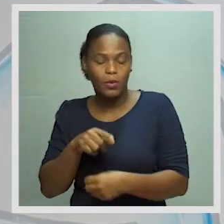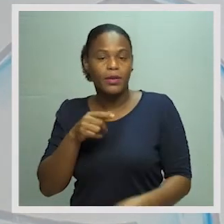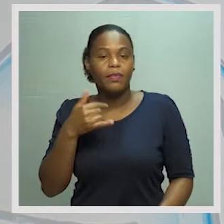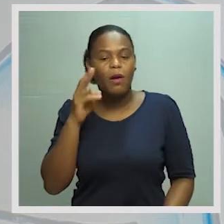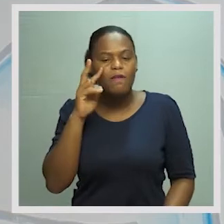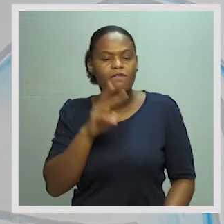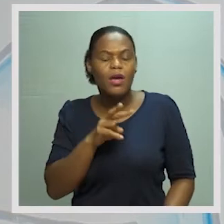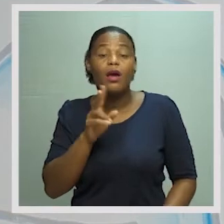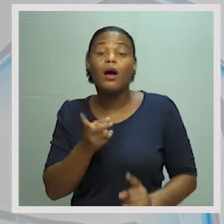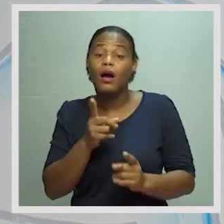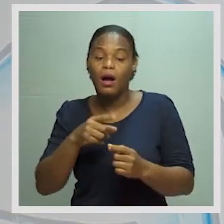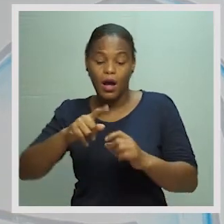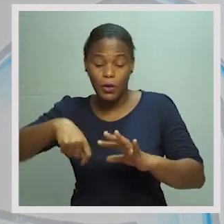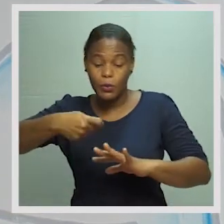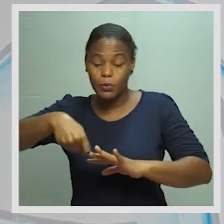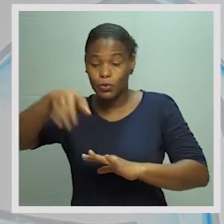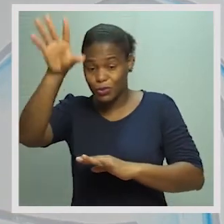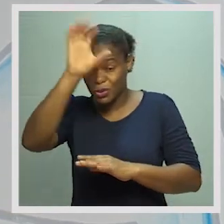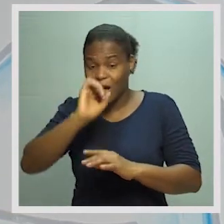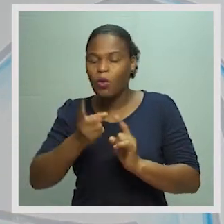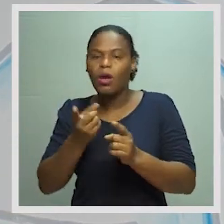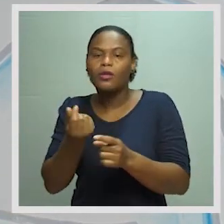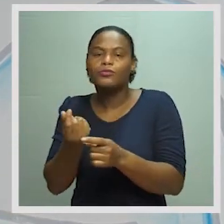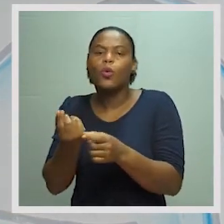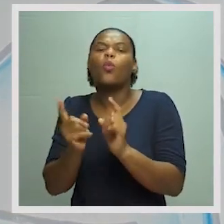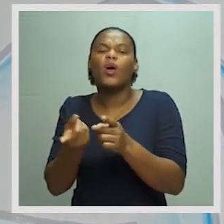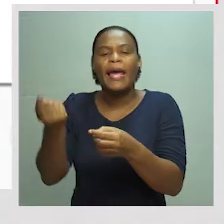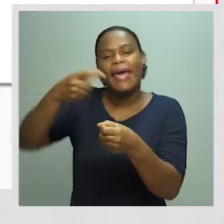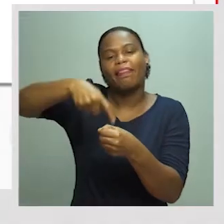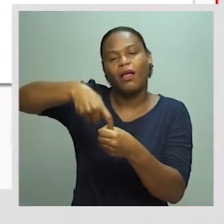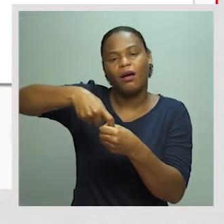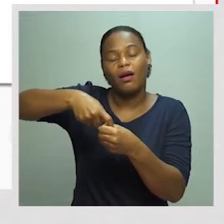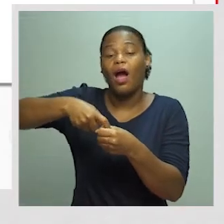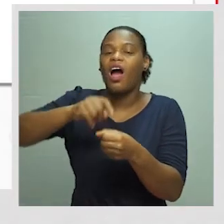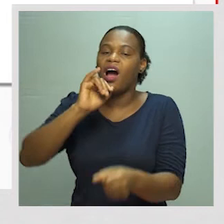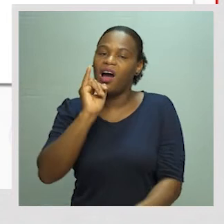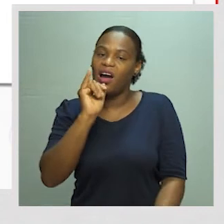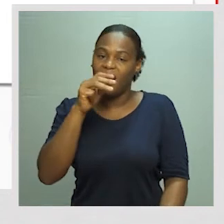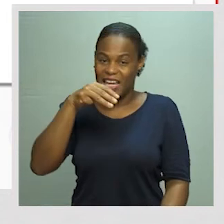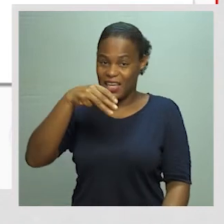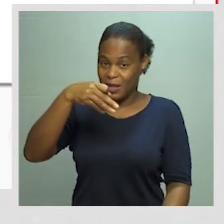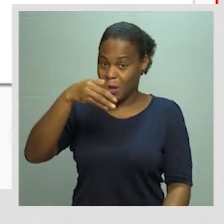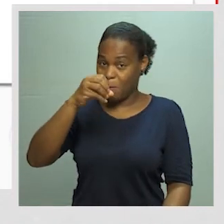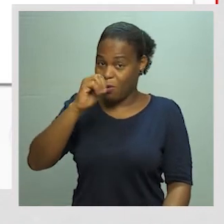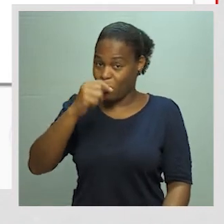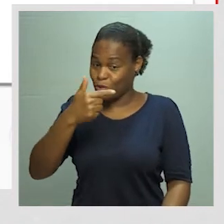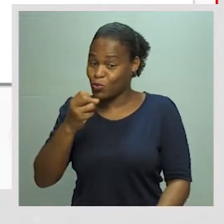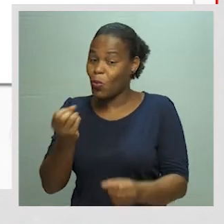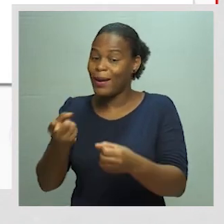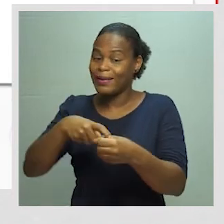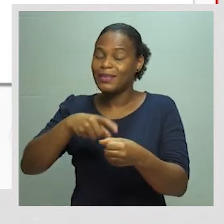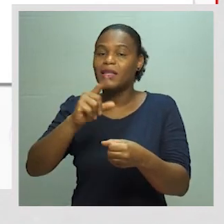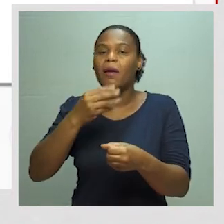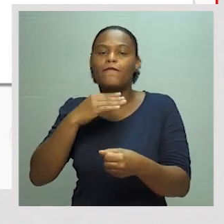Vocês podem ver que os recursos do Estado, o que entra, impostos que entra e